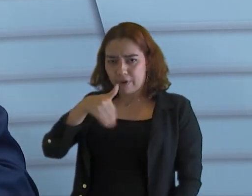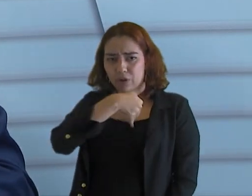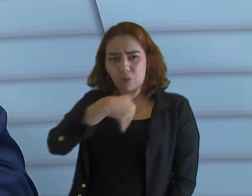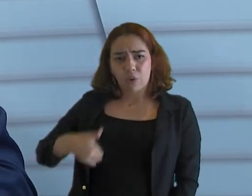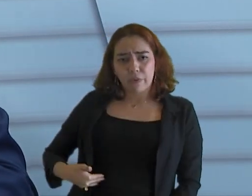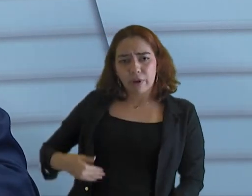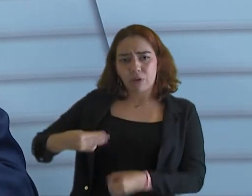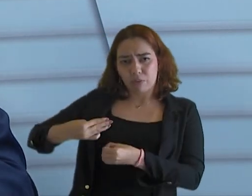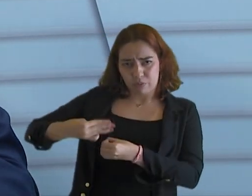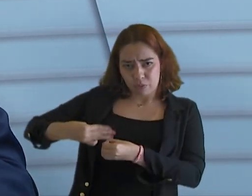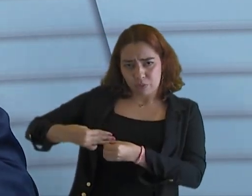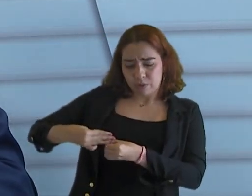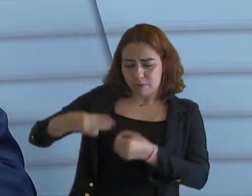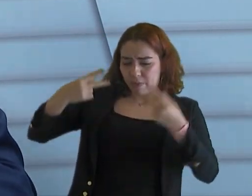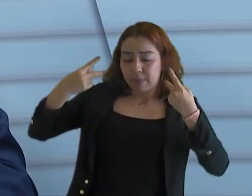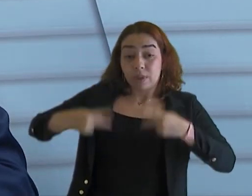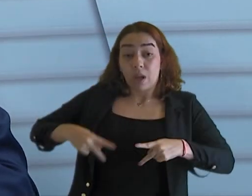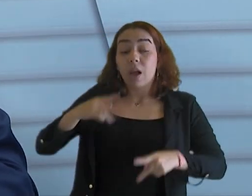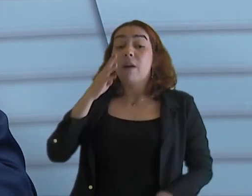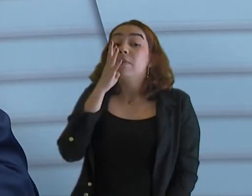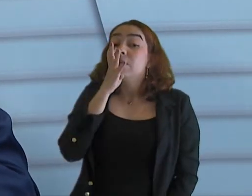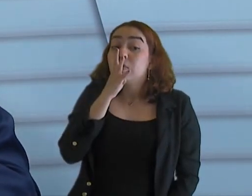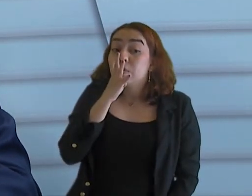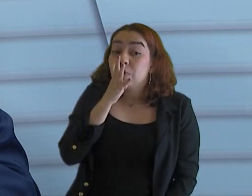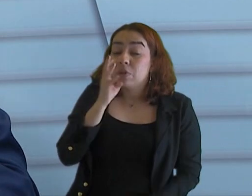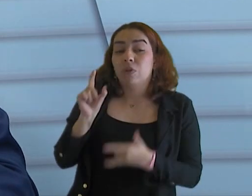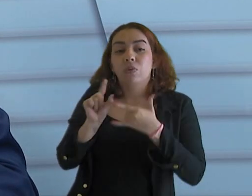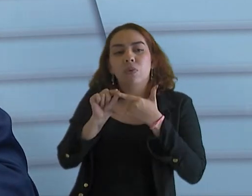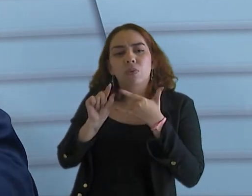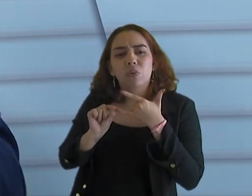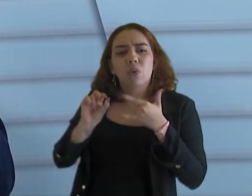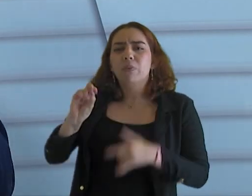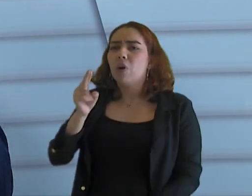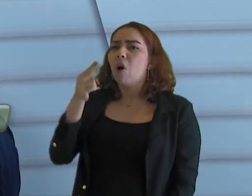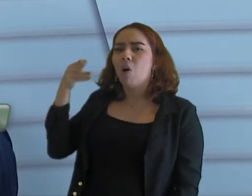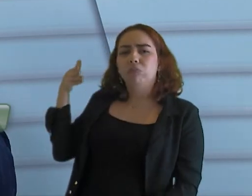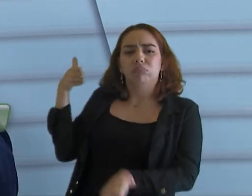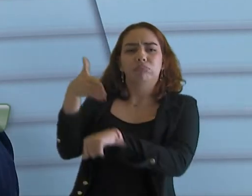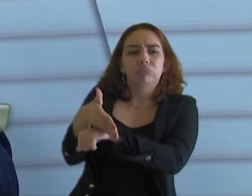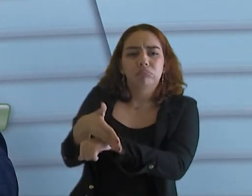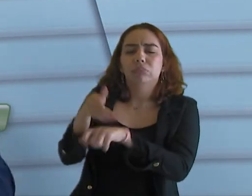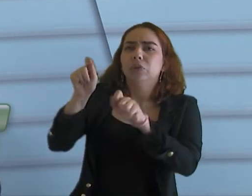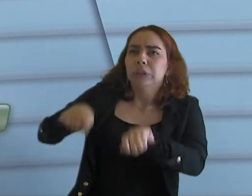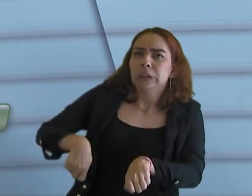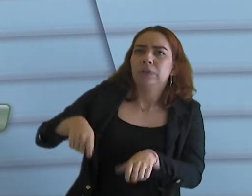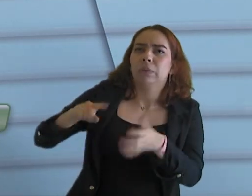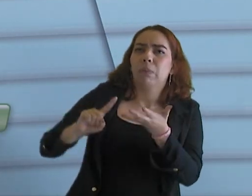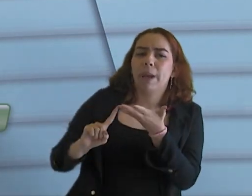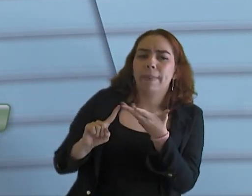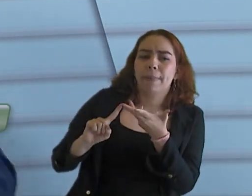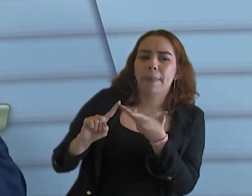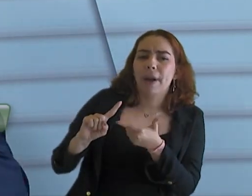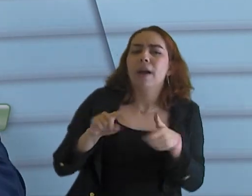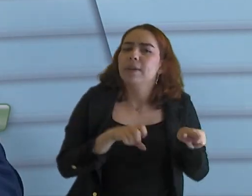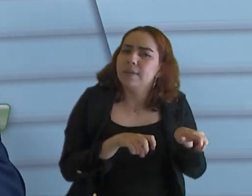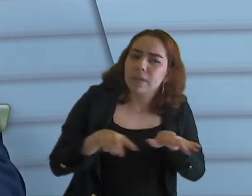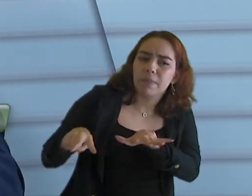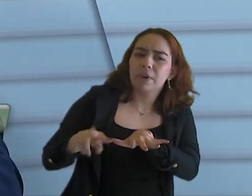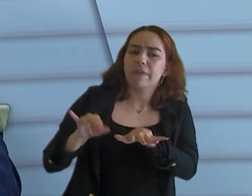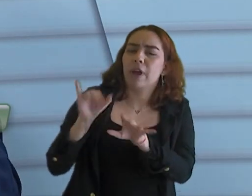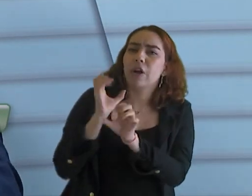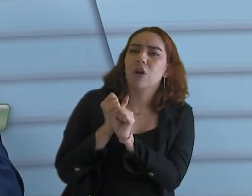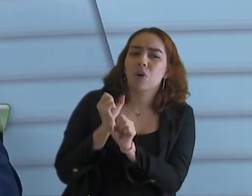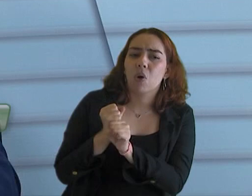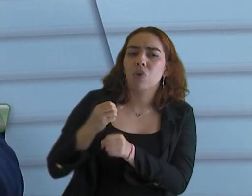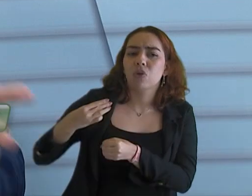seu município. Assista no YouTube, vá lá, acompanhe a pauta do tribunal. nessa semana vai ser julgamento da conta do meu